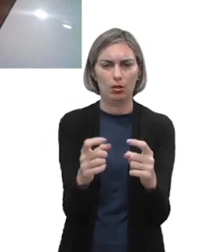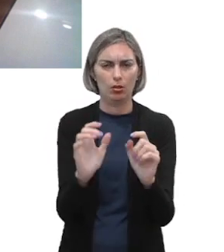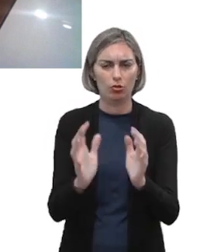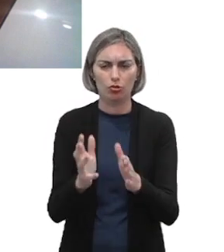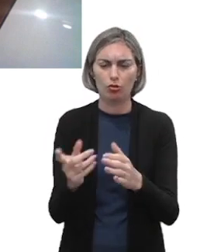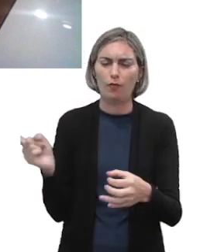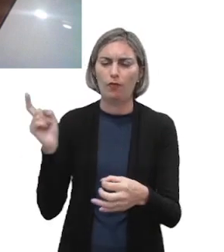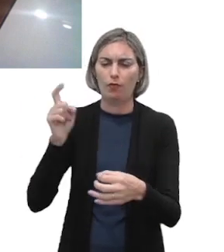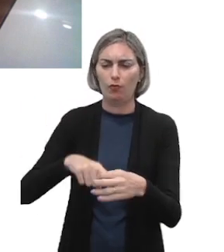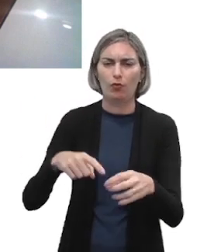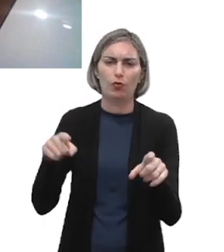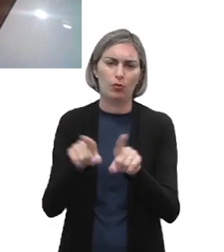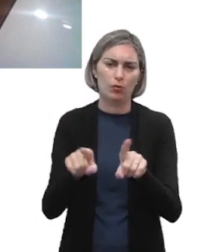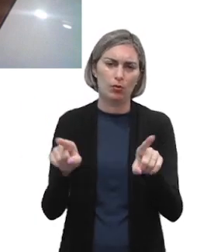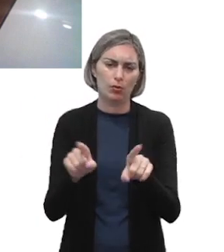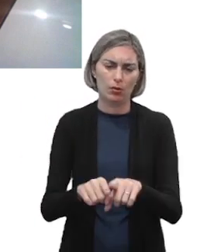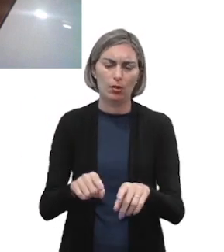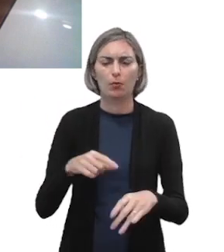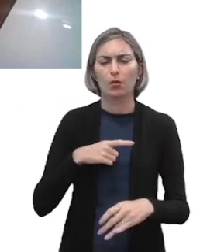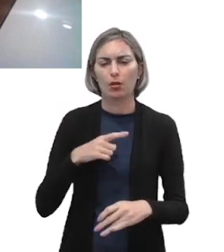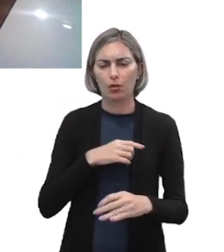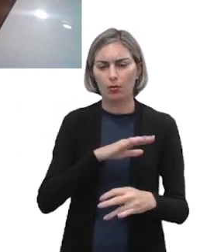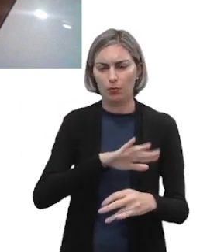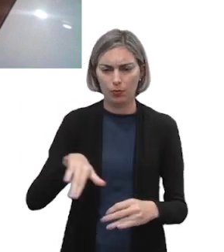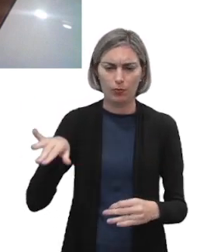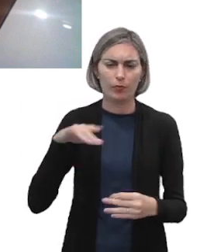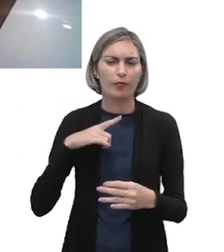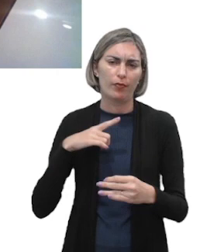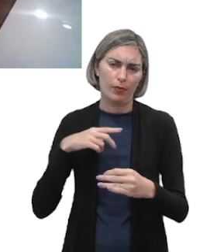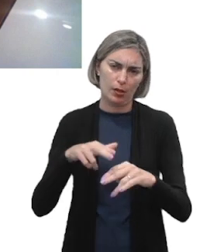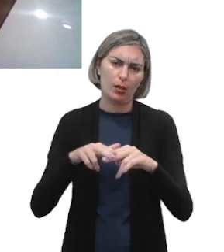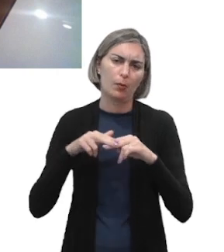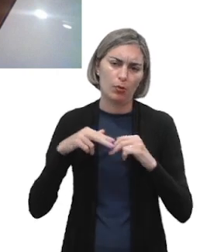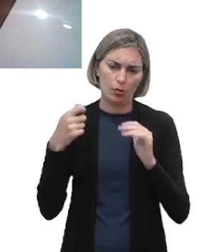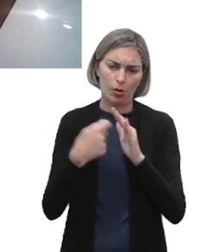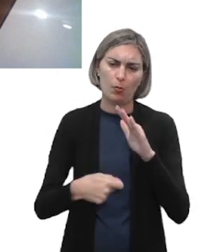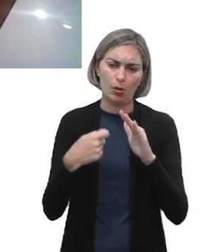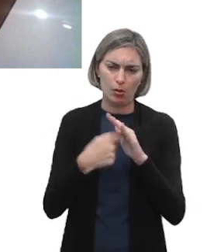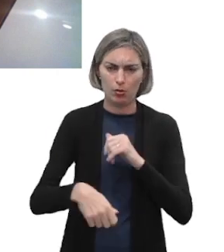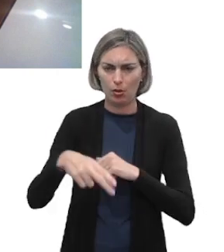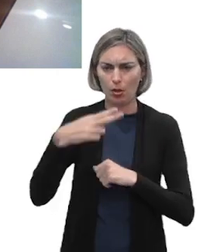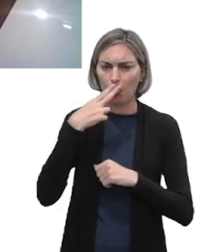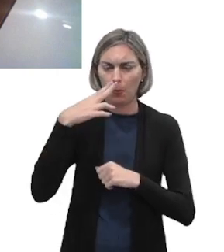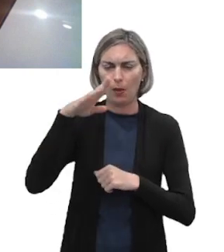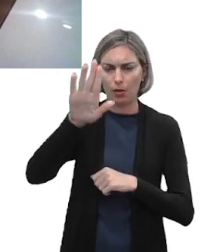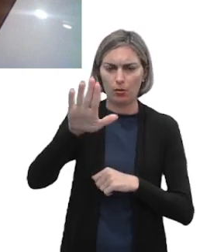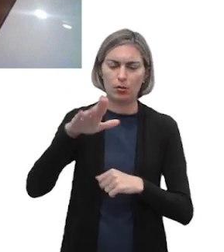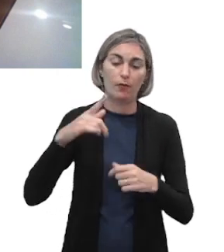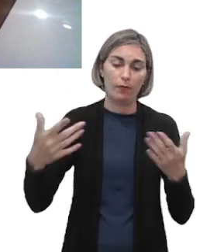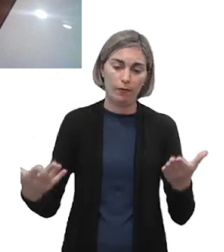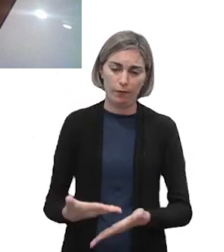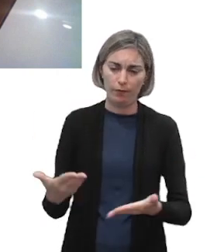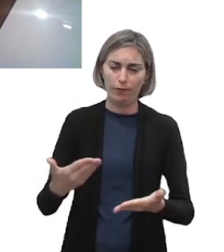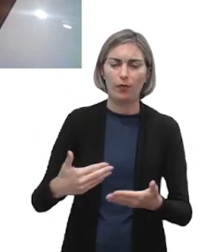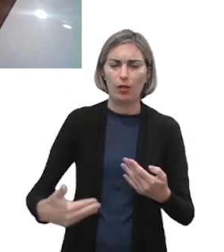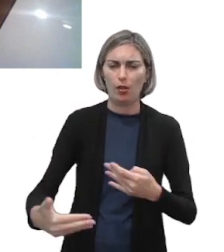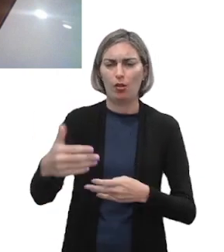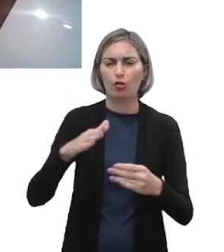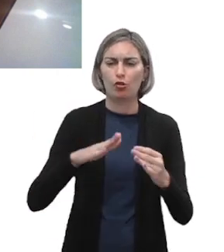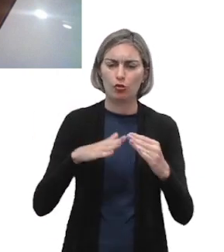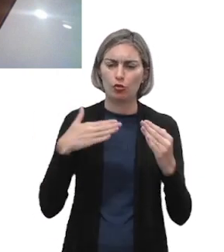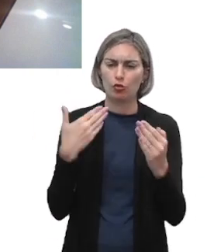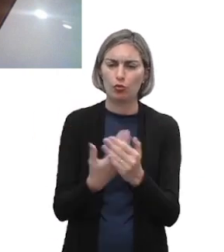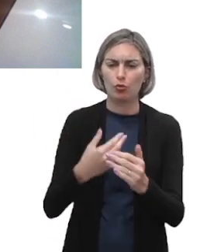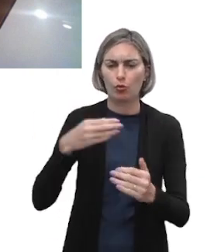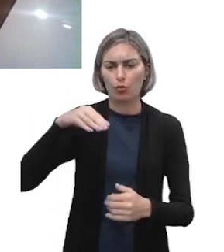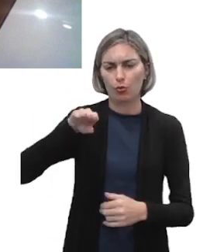a volta também um pouco, a Byhouse deixou de existir devido à perseguição do nazismo e veio a escola de